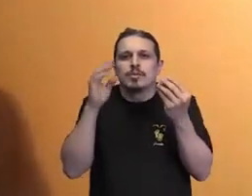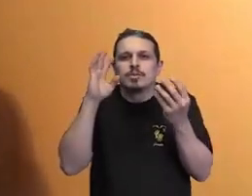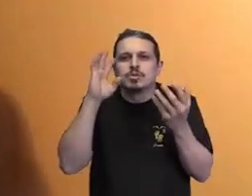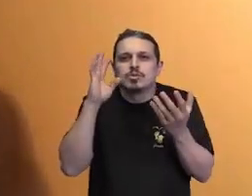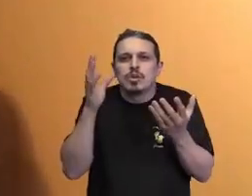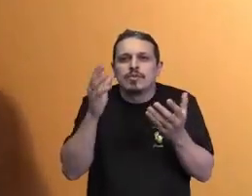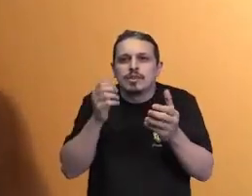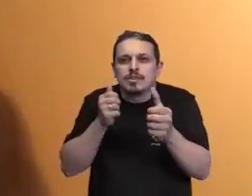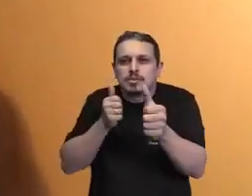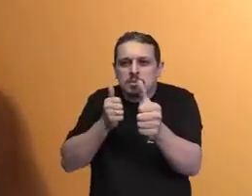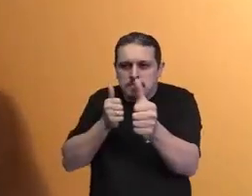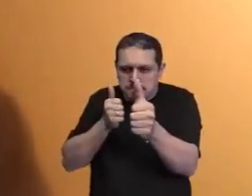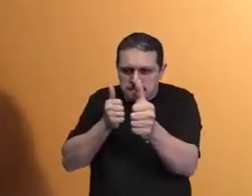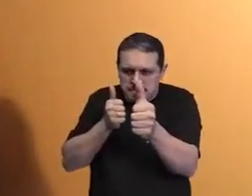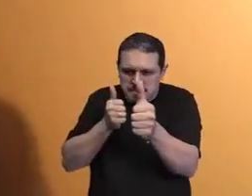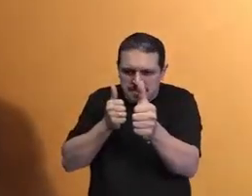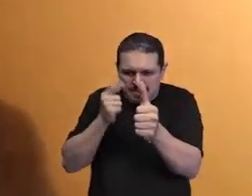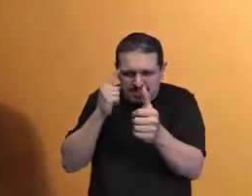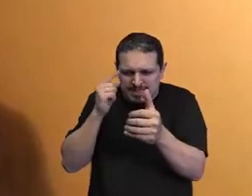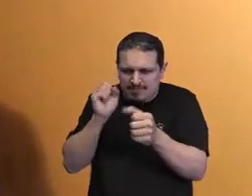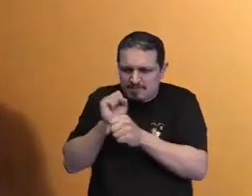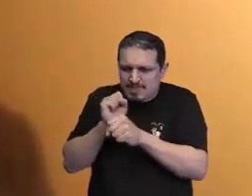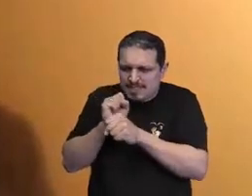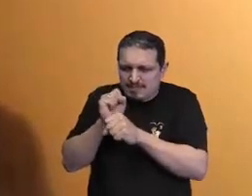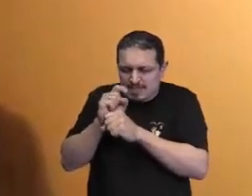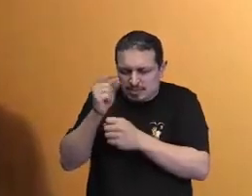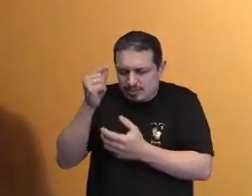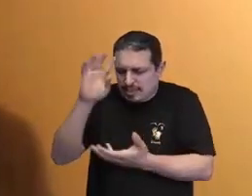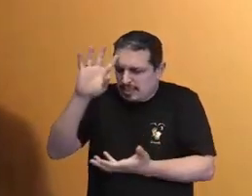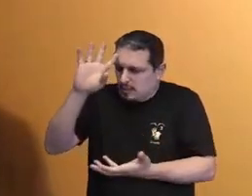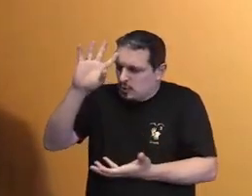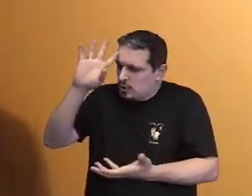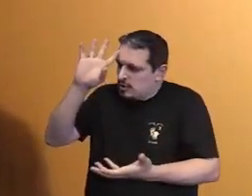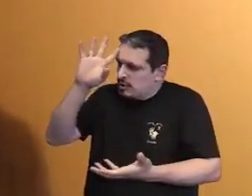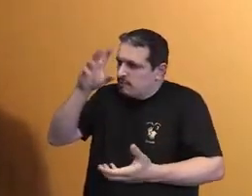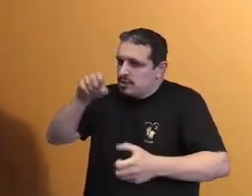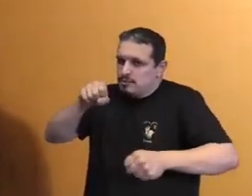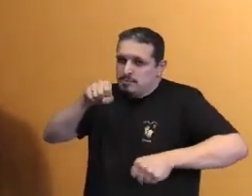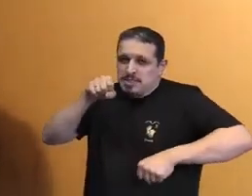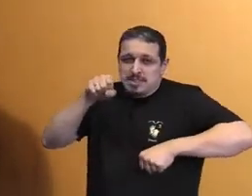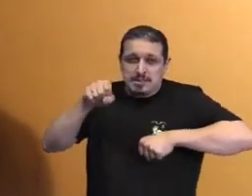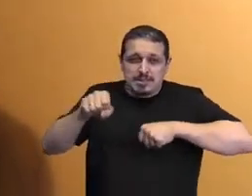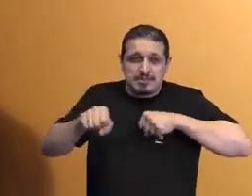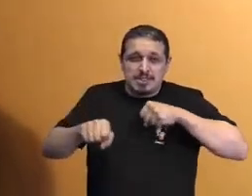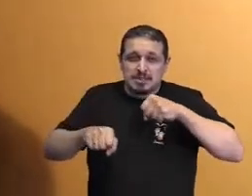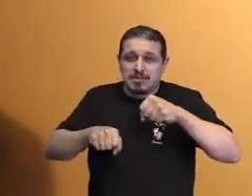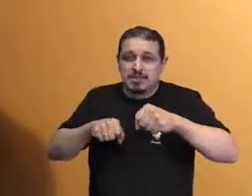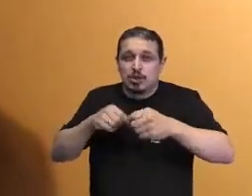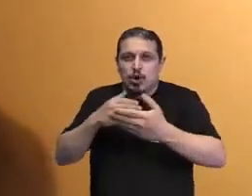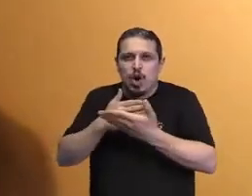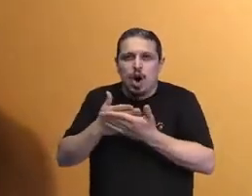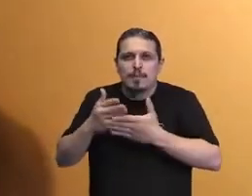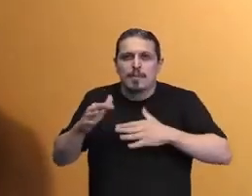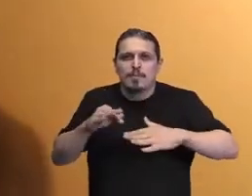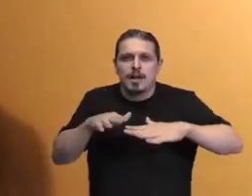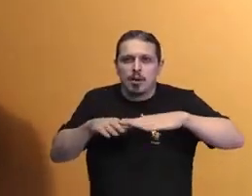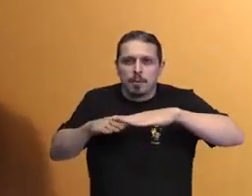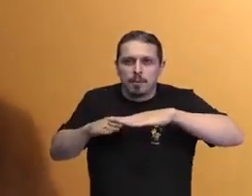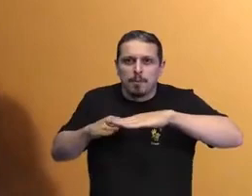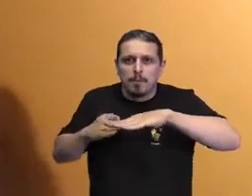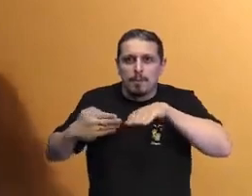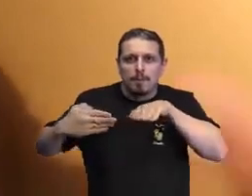se esperando muito, as bicicletas levantam voo, e eles saem e escapam.